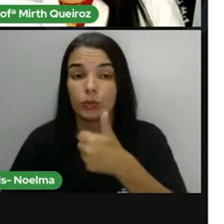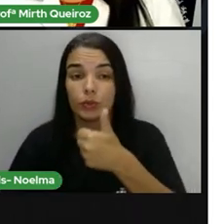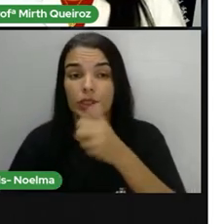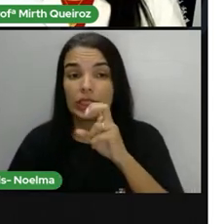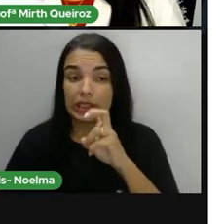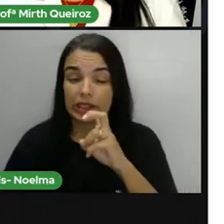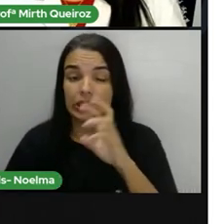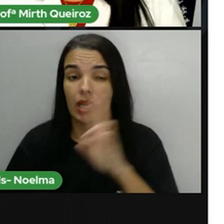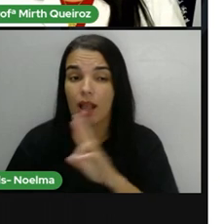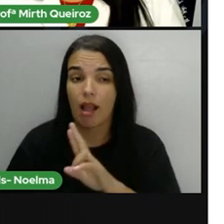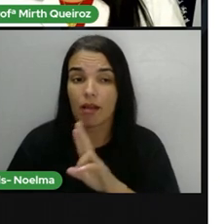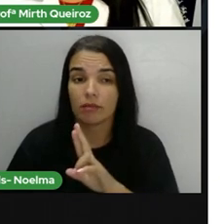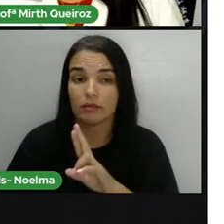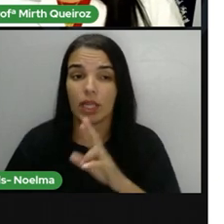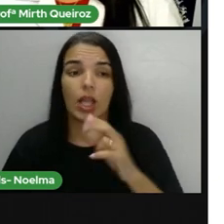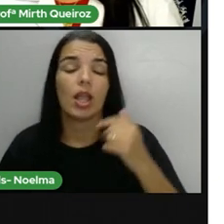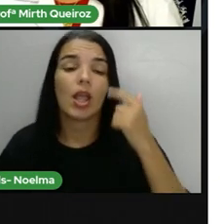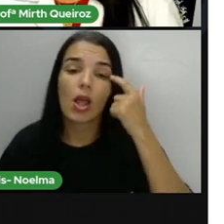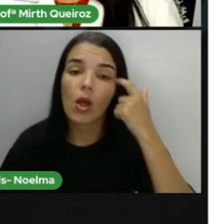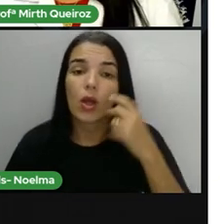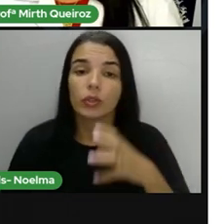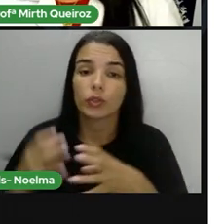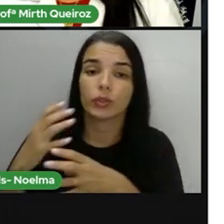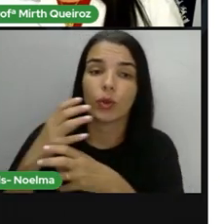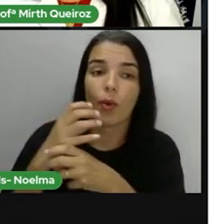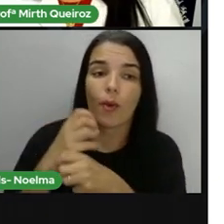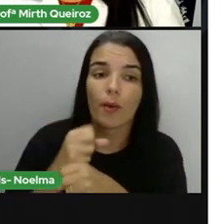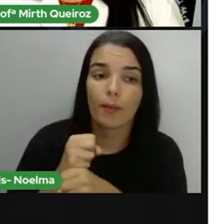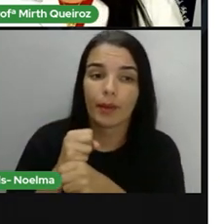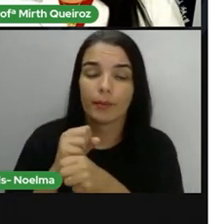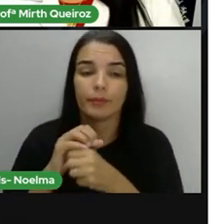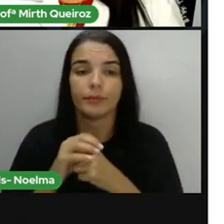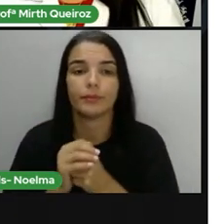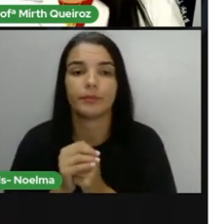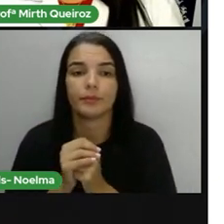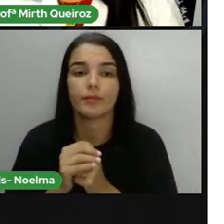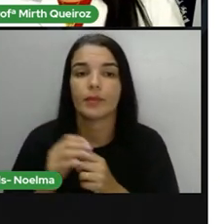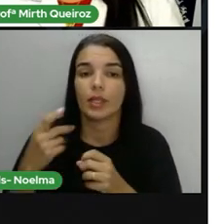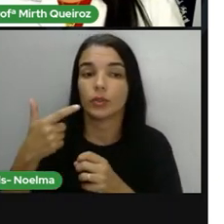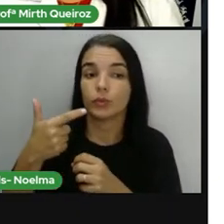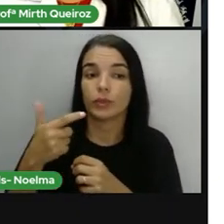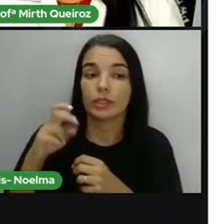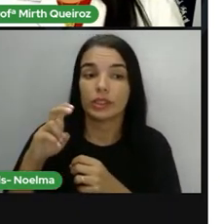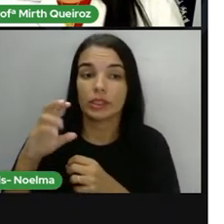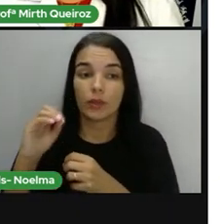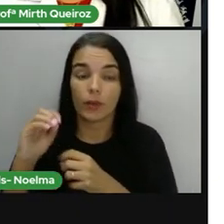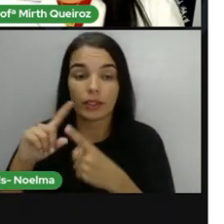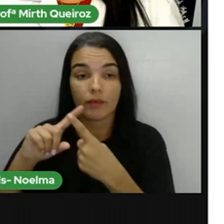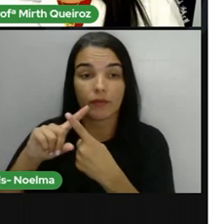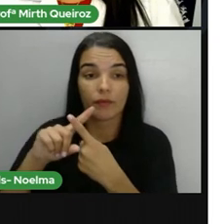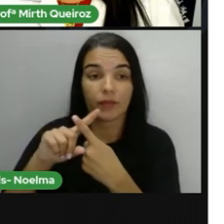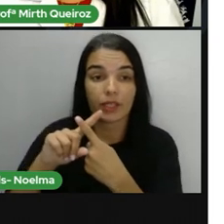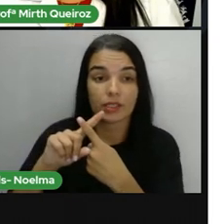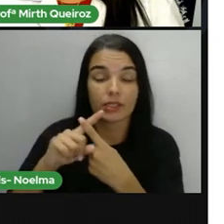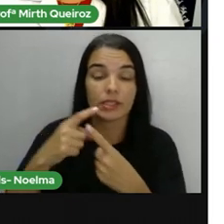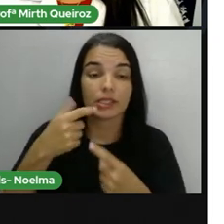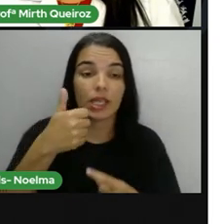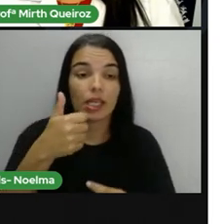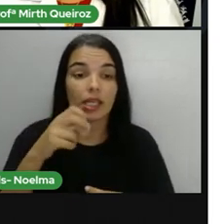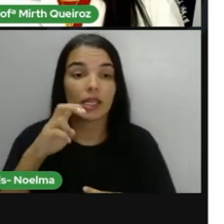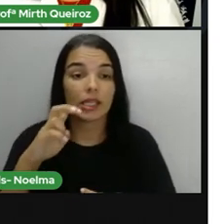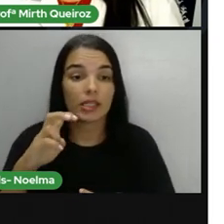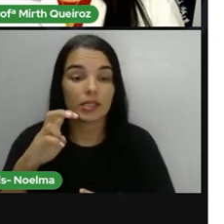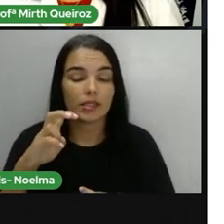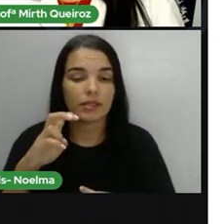15 reais. E 200 sacas custa quanto? Nós vamos pegar 250 vezes 15 reais, que é o valor de cada